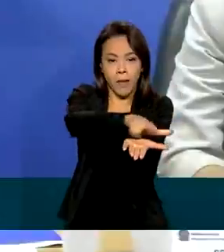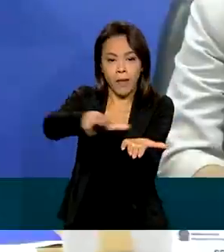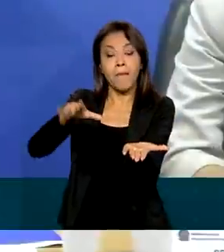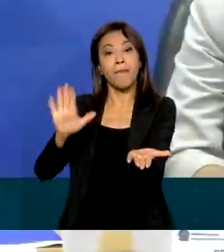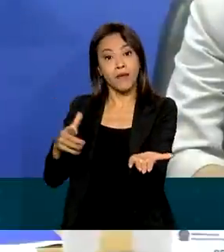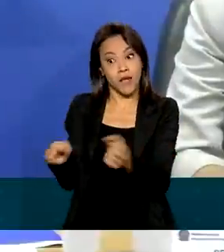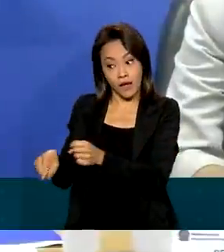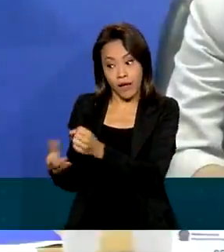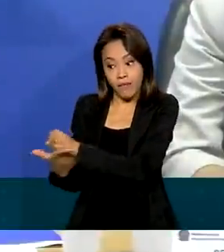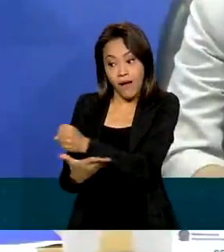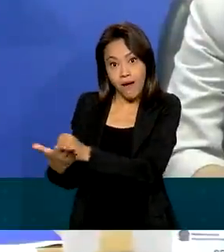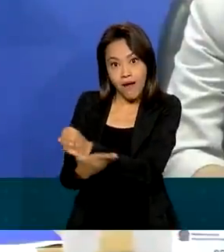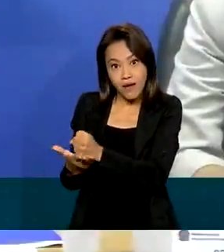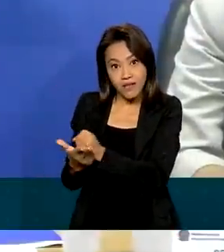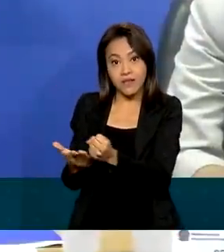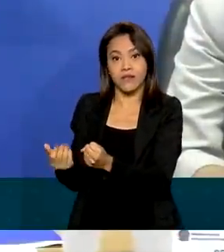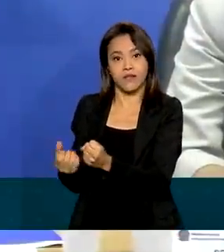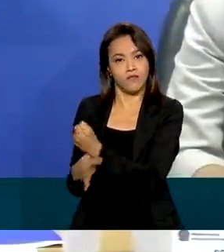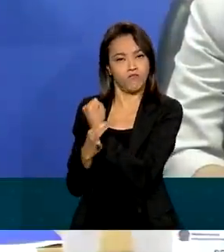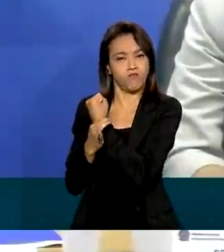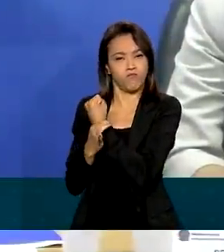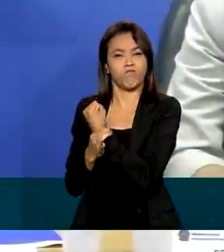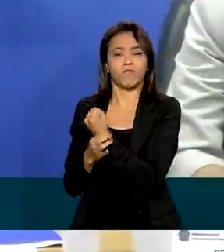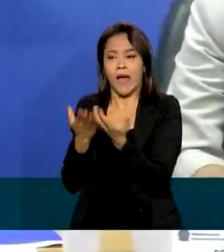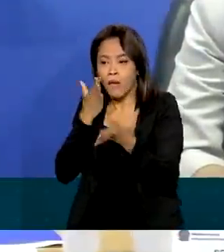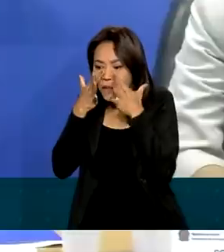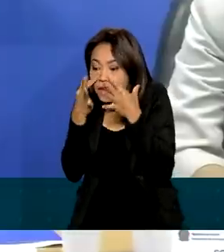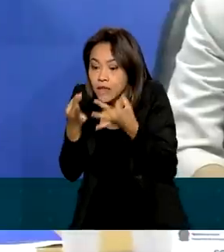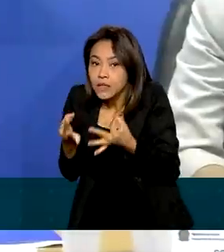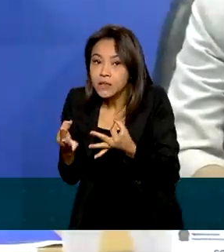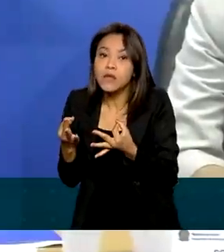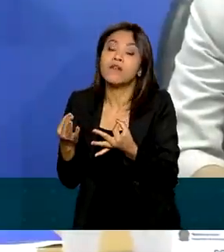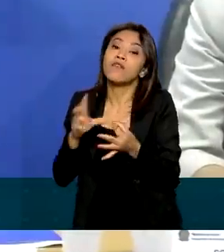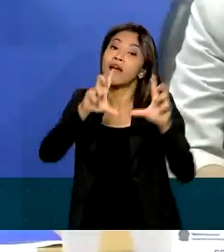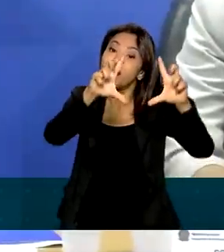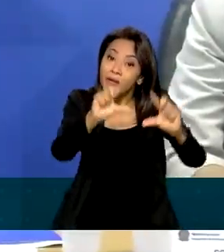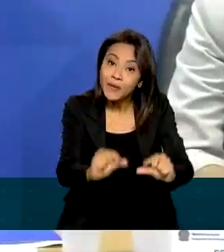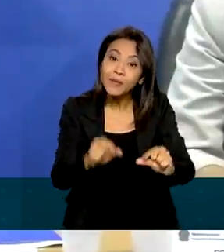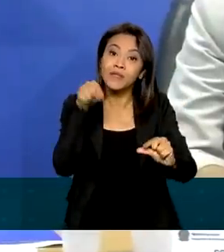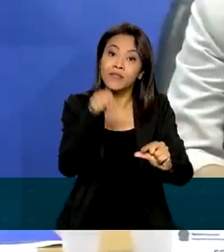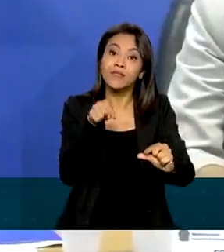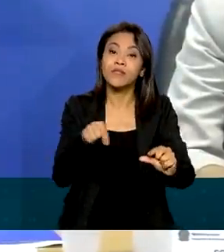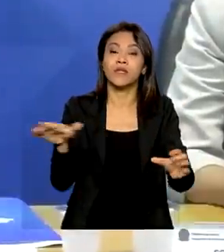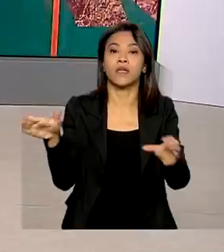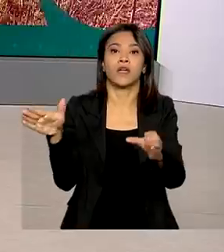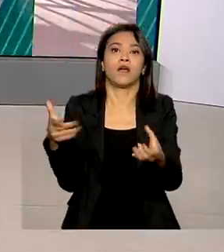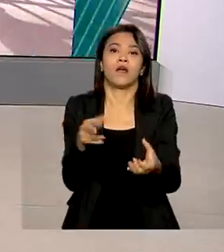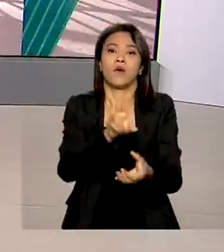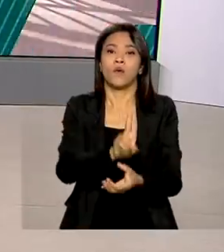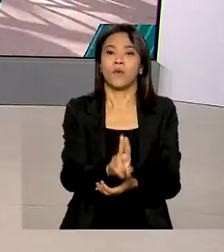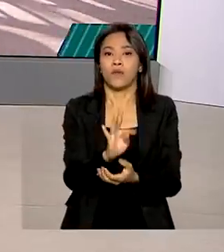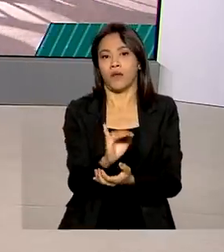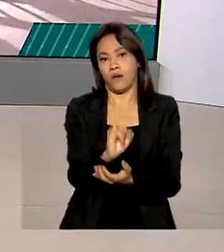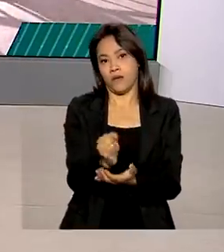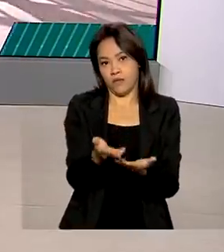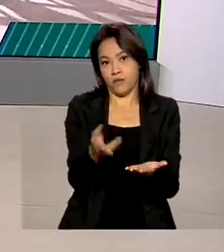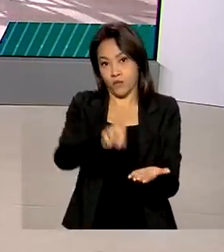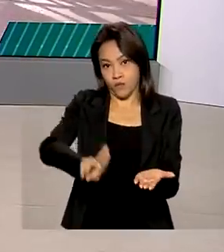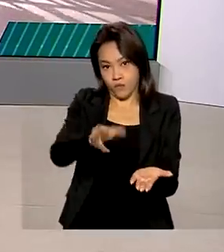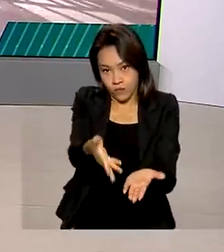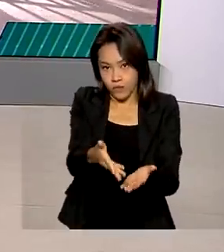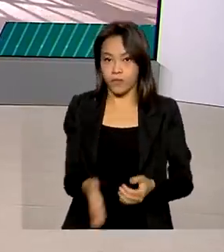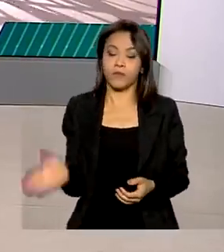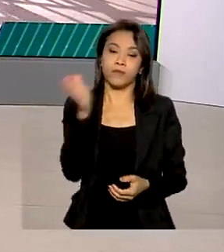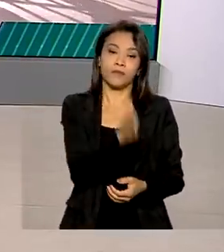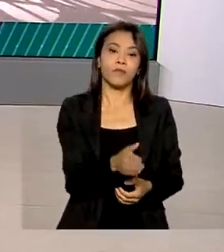estruturada, naturalmente que nós vamos precisar menos de leitos de terapia intensiva. E o Ministério da